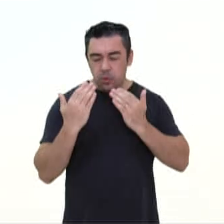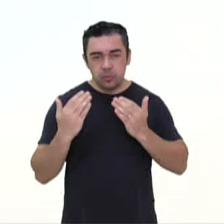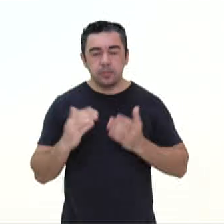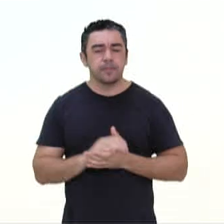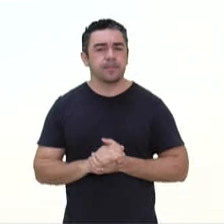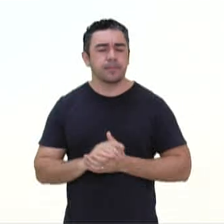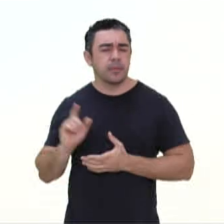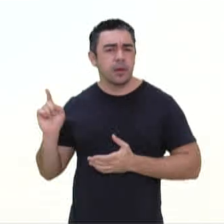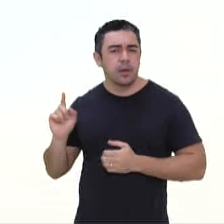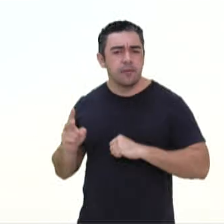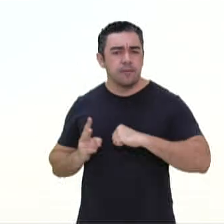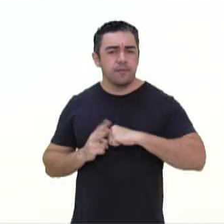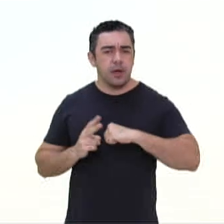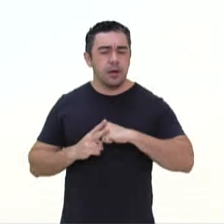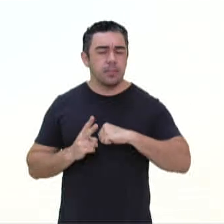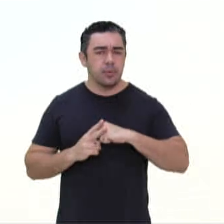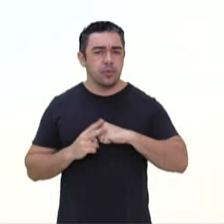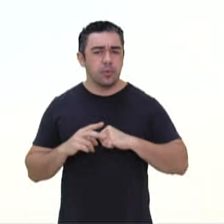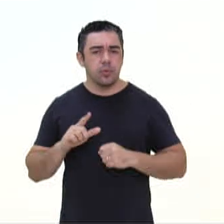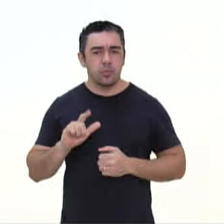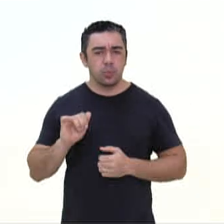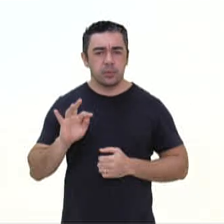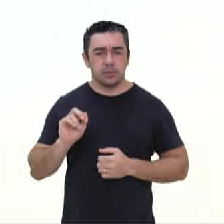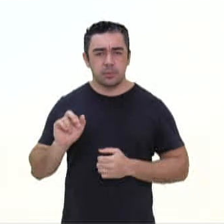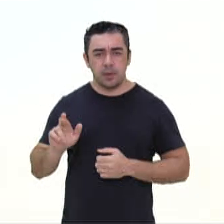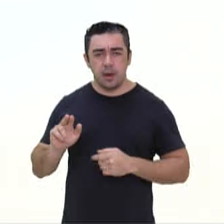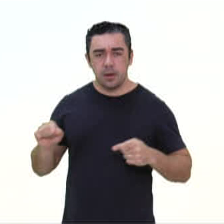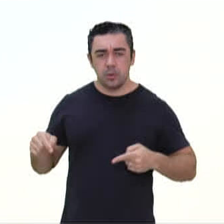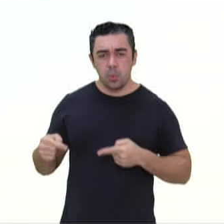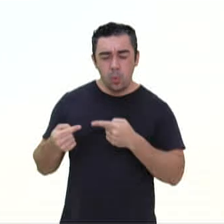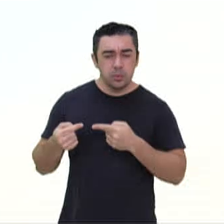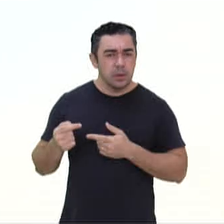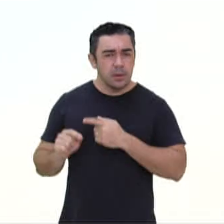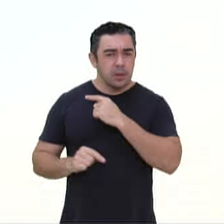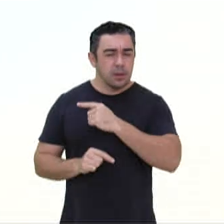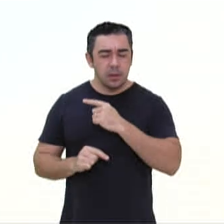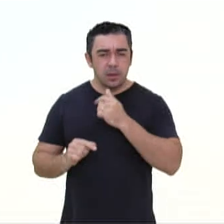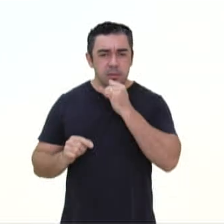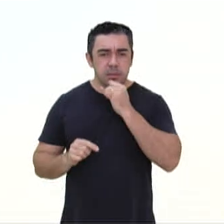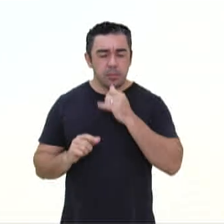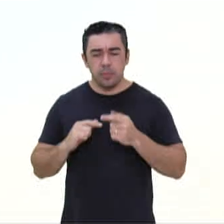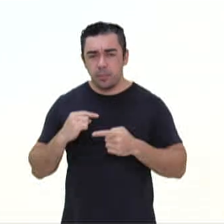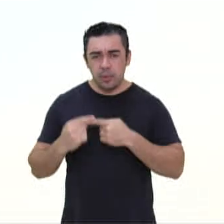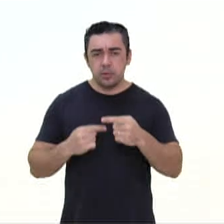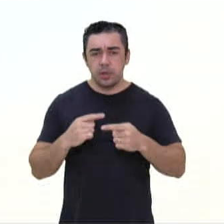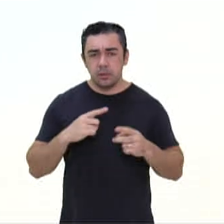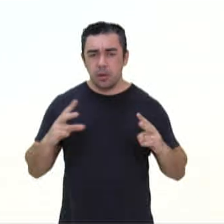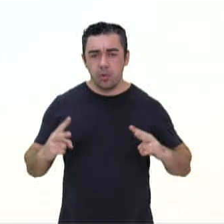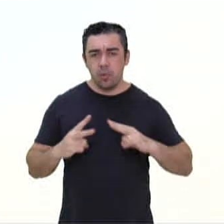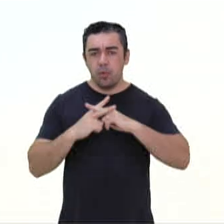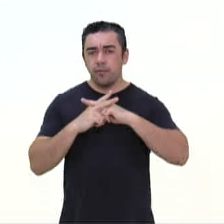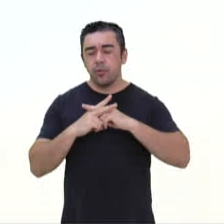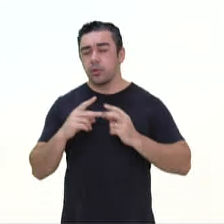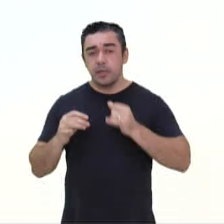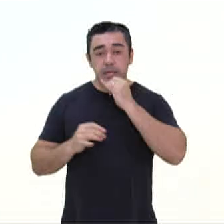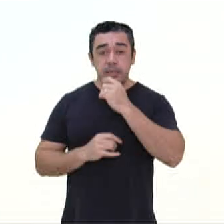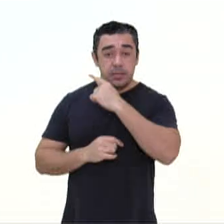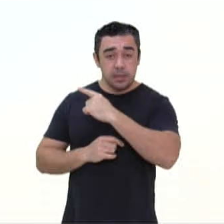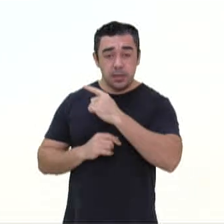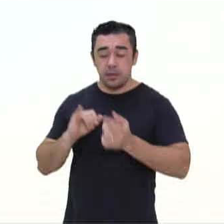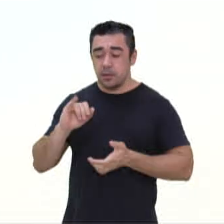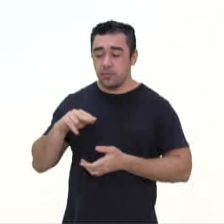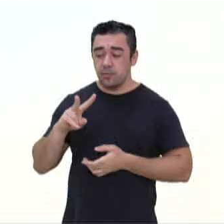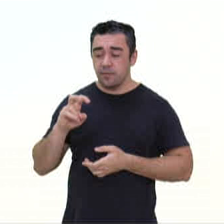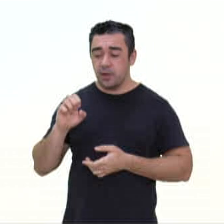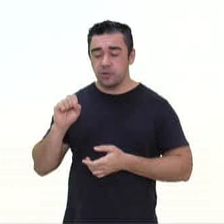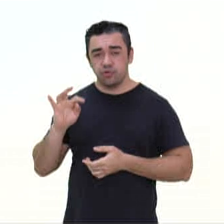em conta que o verbo lutar rege a preposição contra, quando evoca um processo de confronto, no caso de investir,